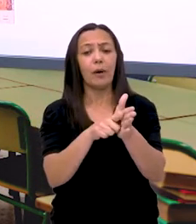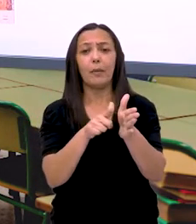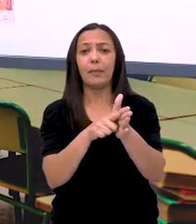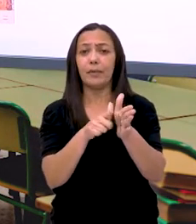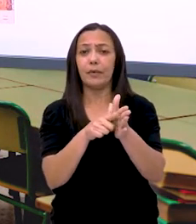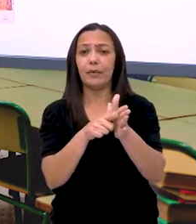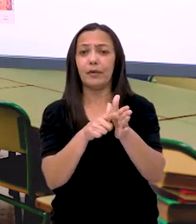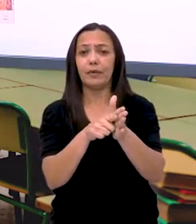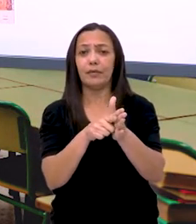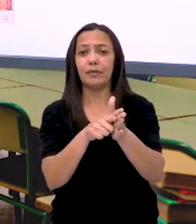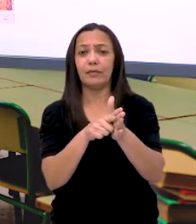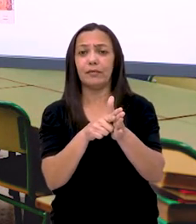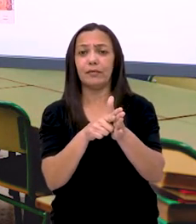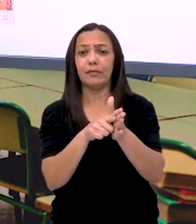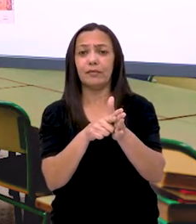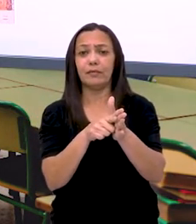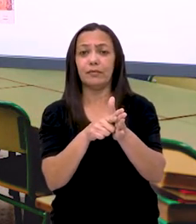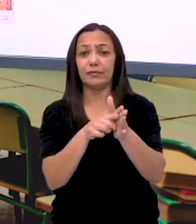cédulas.